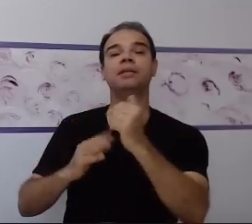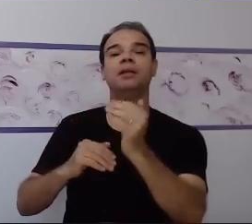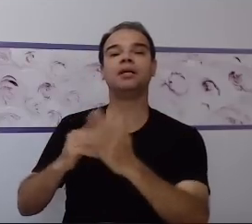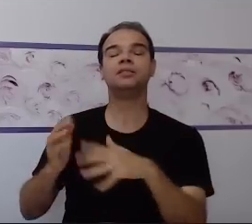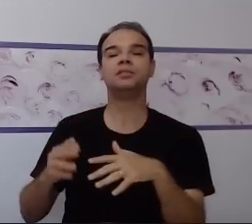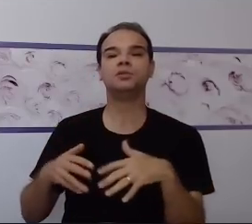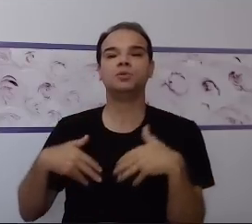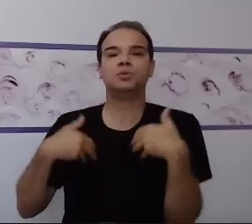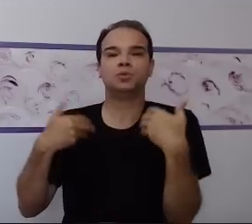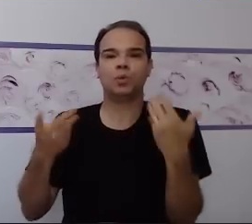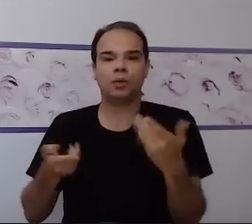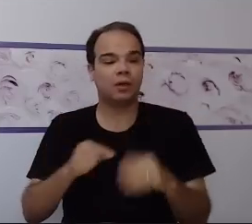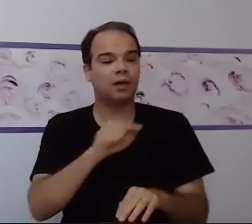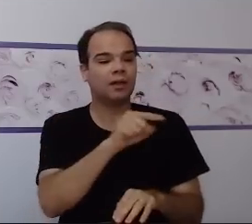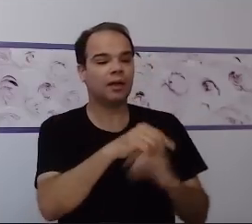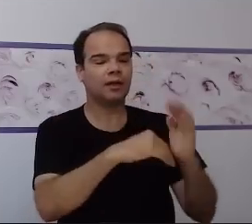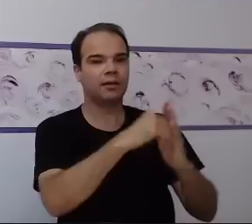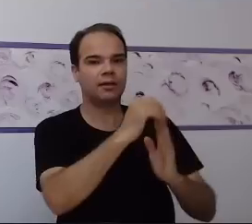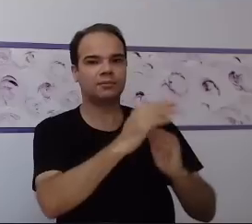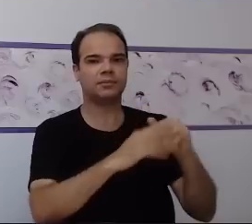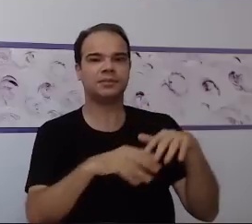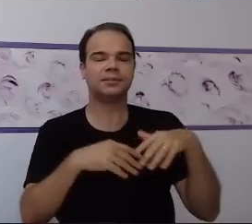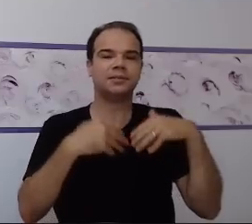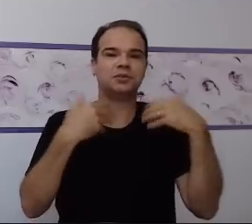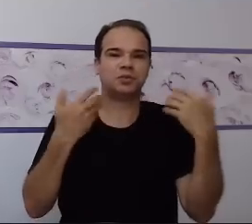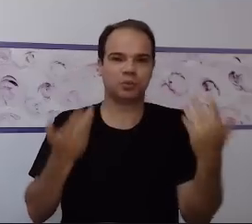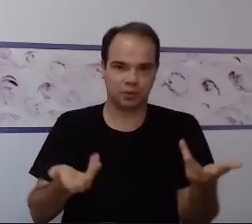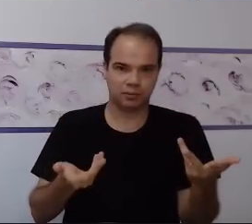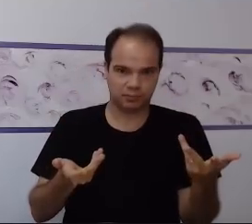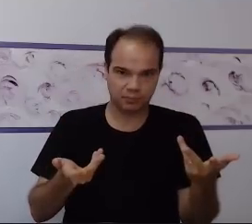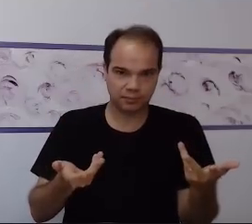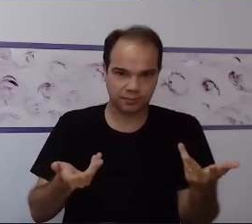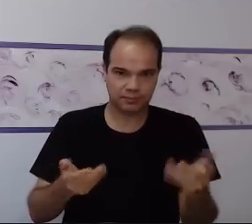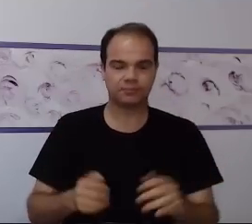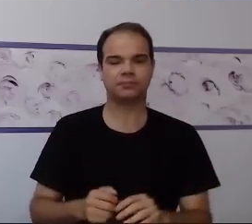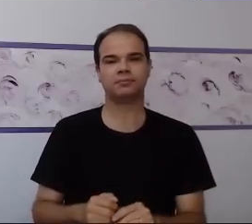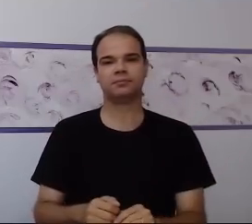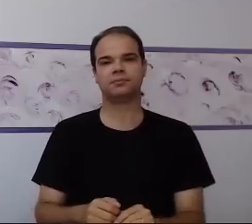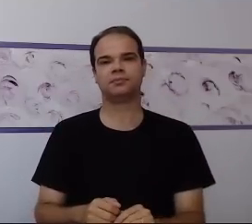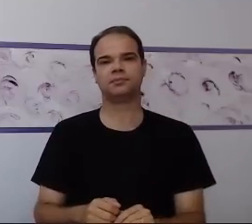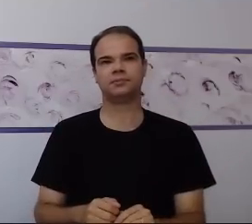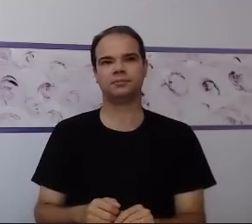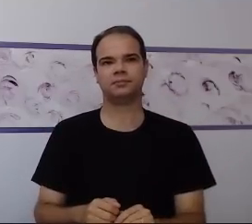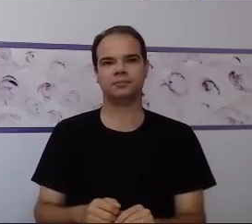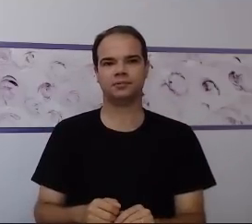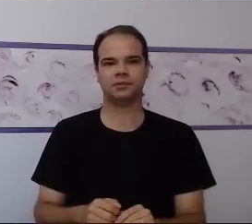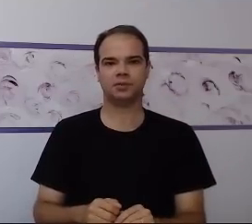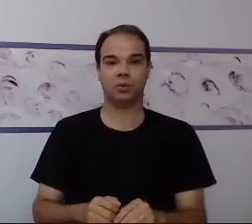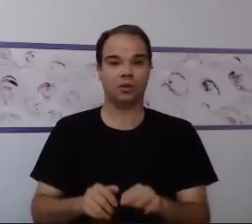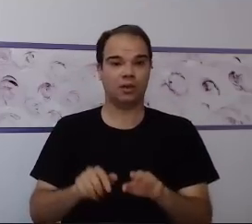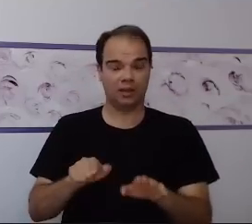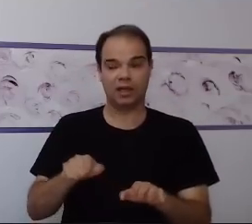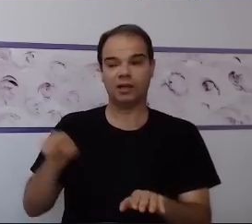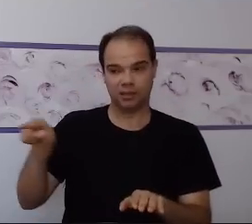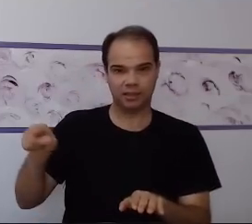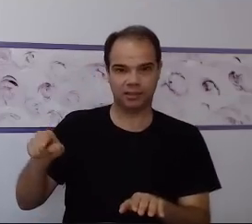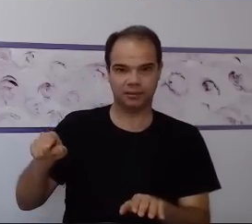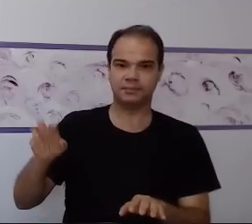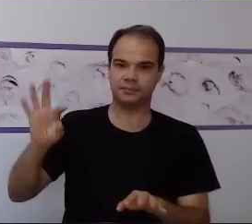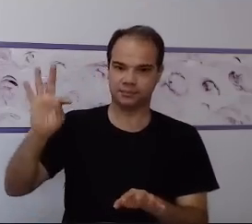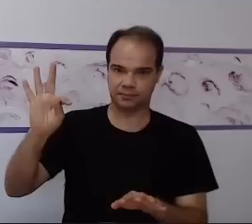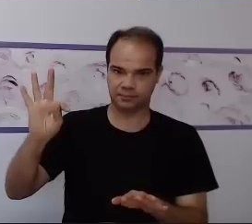Porque, independente, e eu gosto de deixar isso bem claro, independente da deficiência que ele